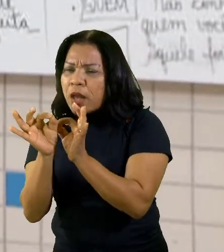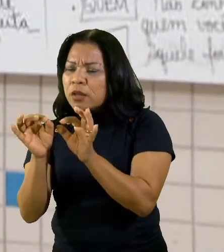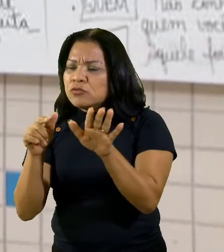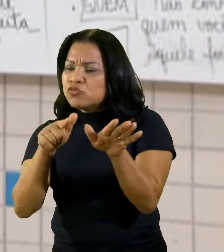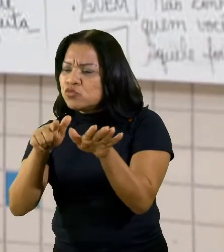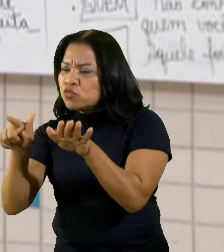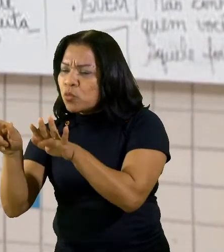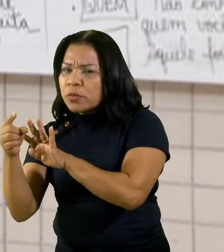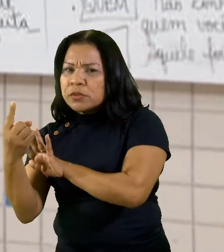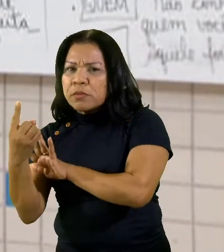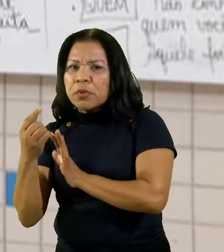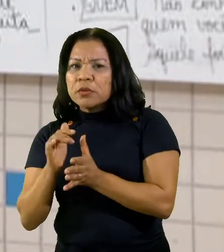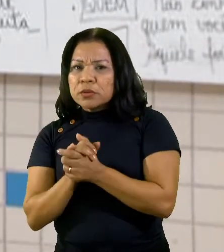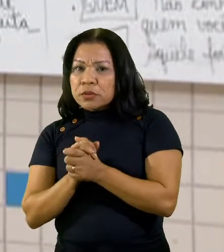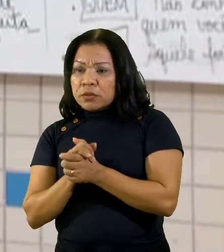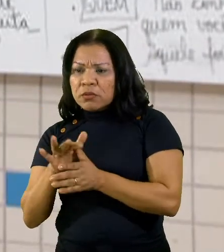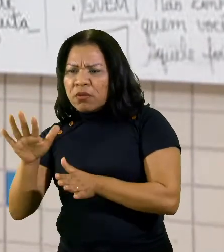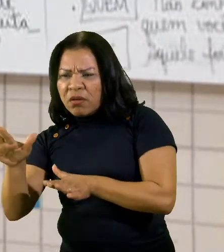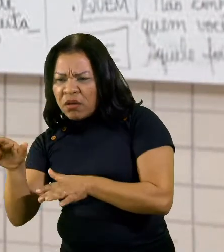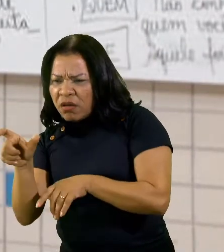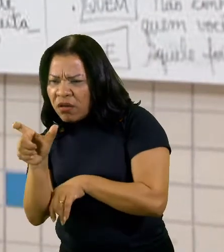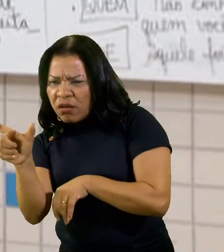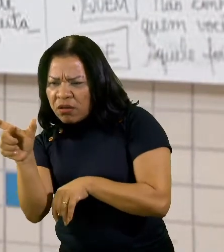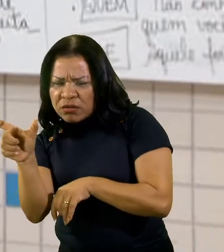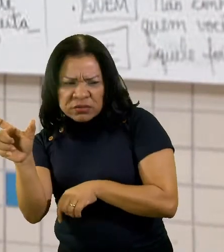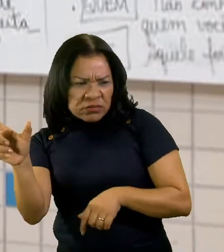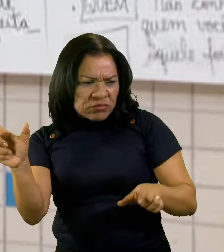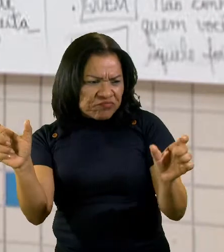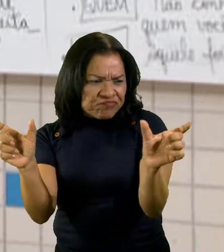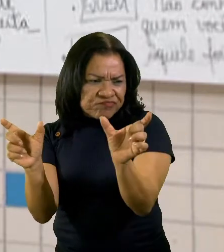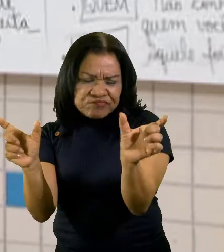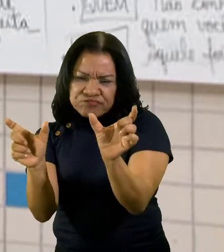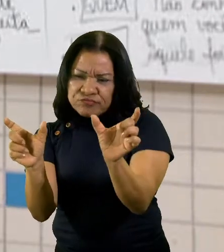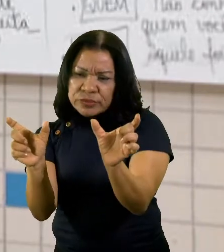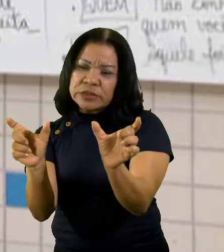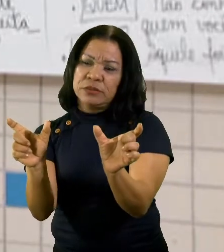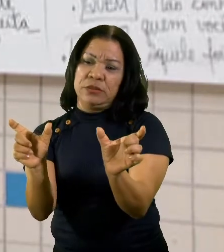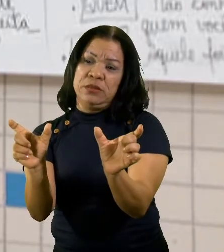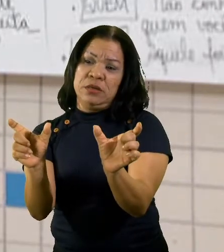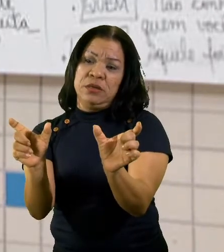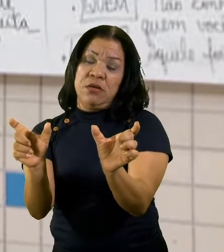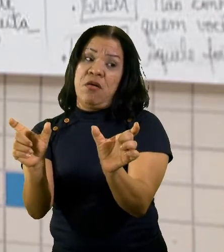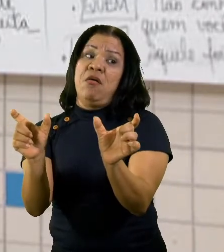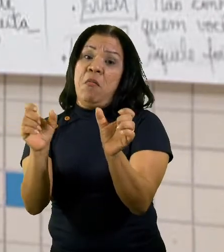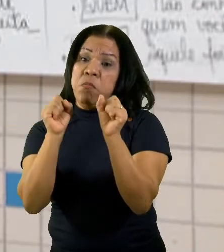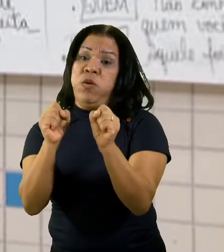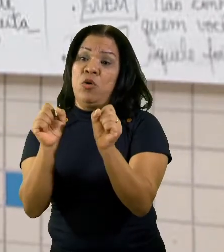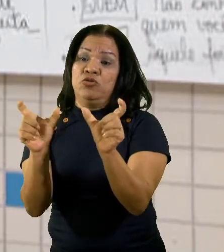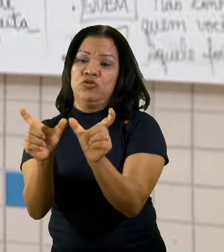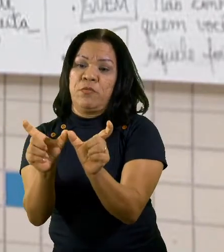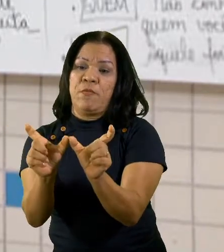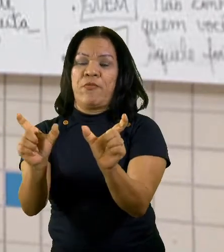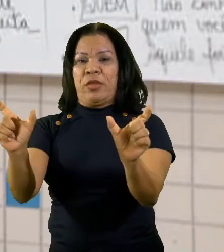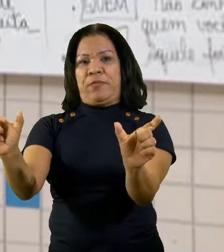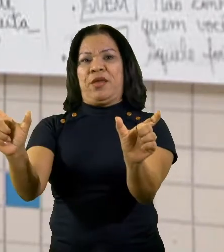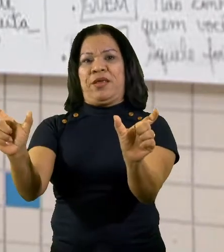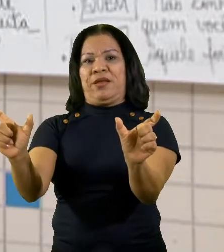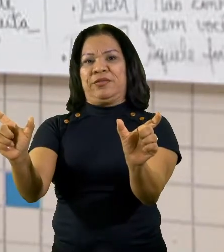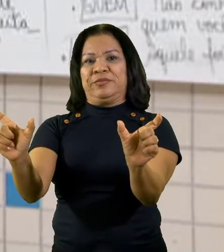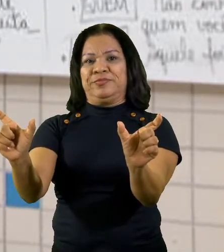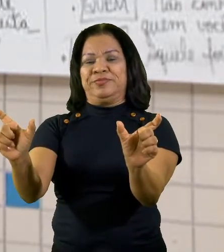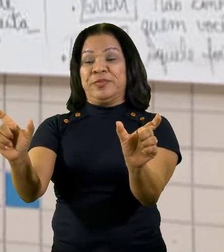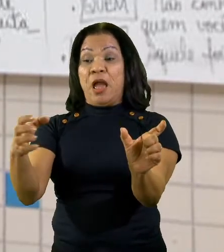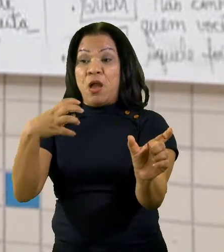coeso. Significa que essas duas orações poderiam ser separadas sem prejudicar o seu sentido.